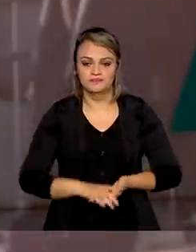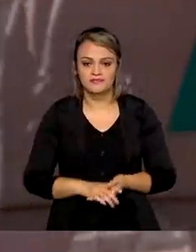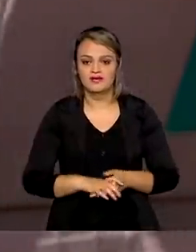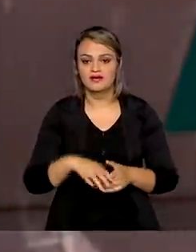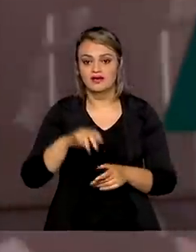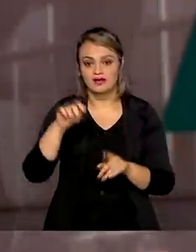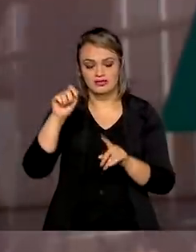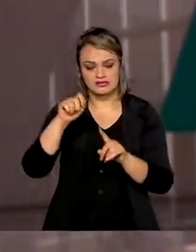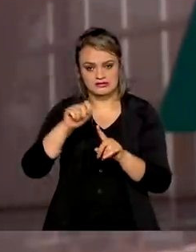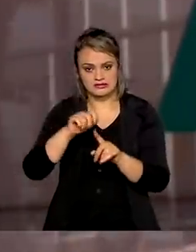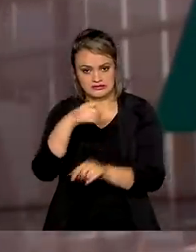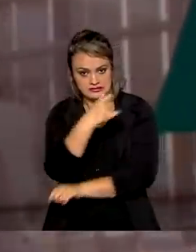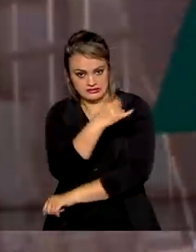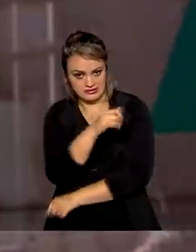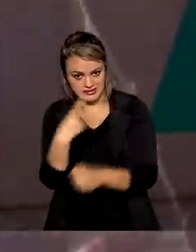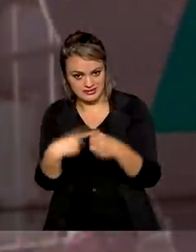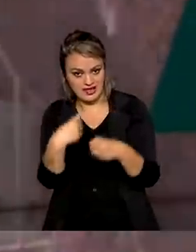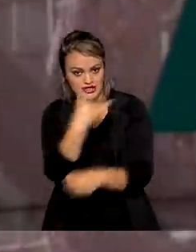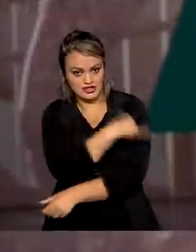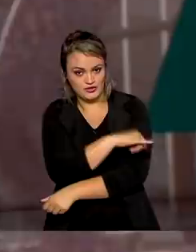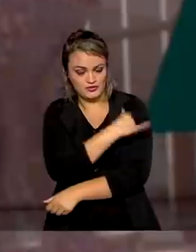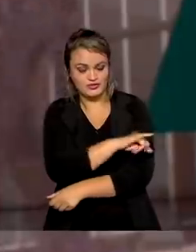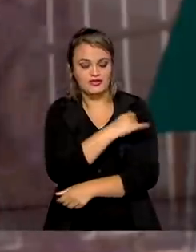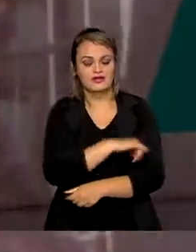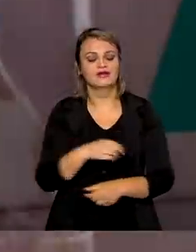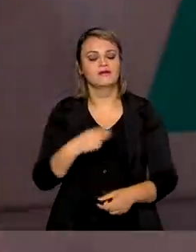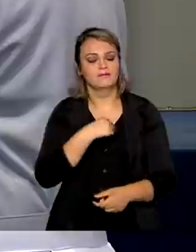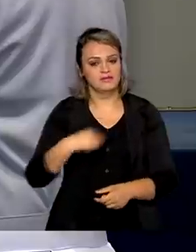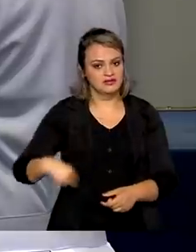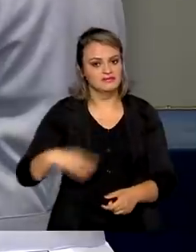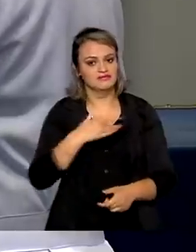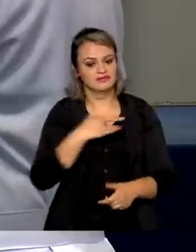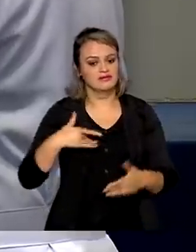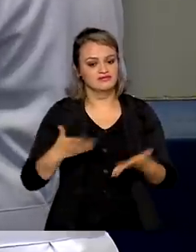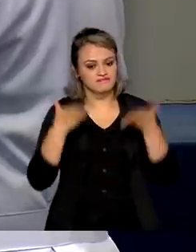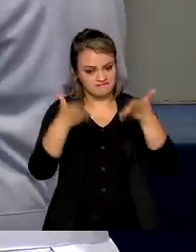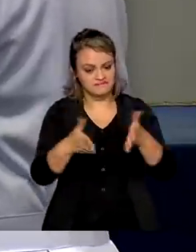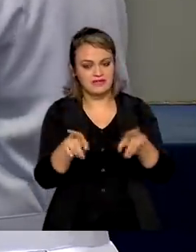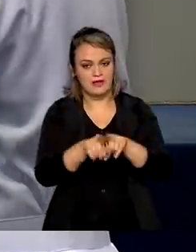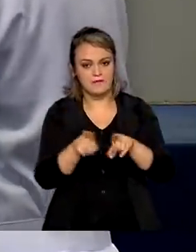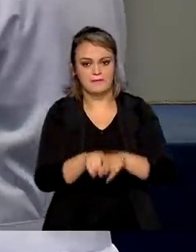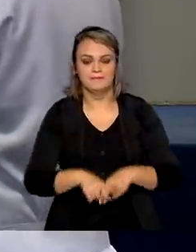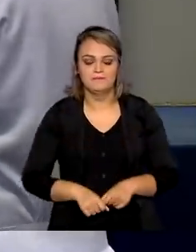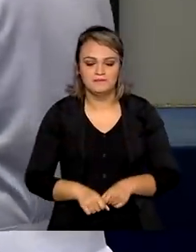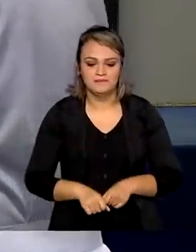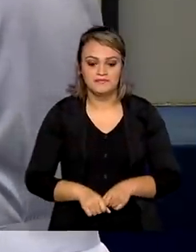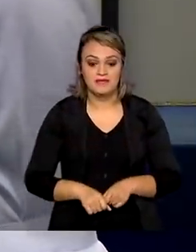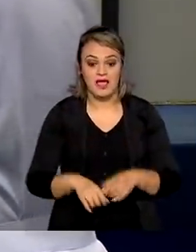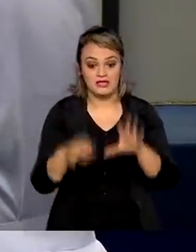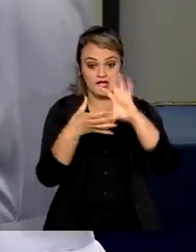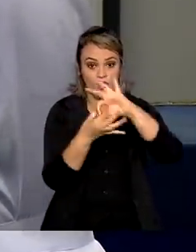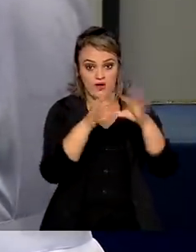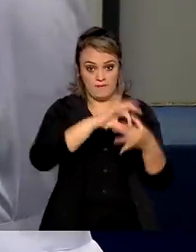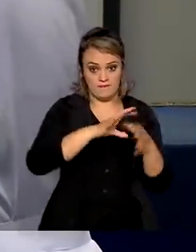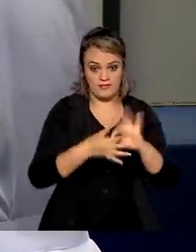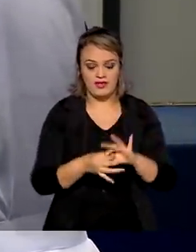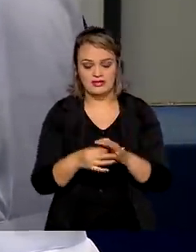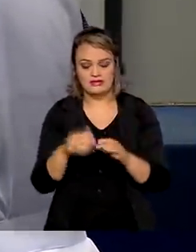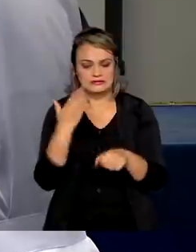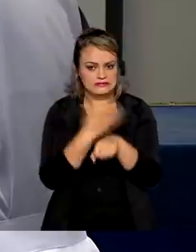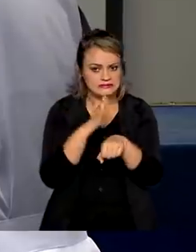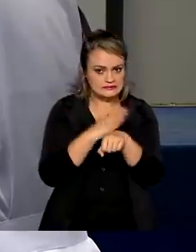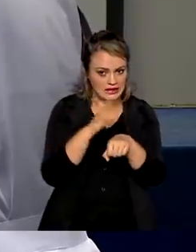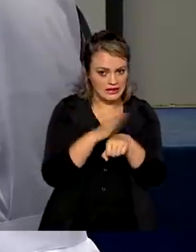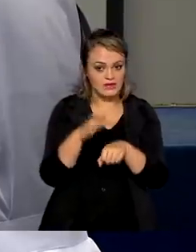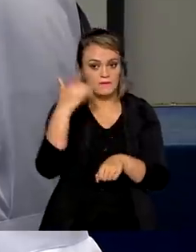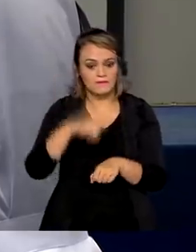a ação contou com a participação do ministro da Saúde, Marcelo Queiroga. Nesta Olimpíada, além da preparação física, é